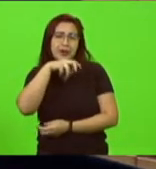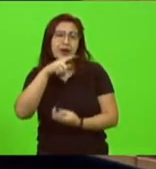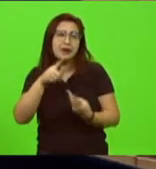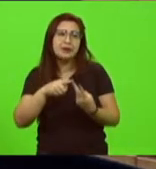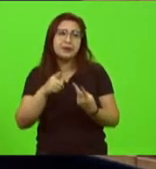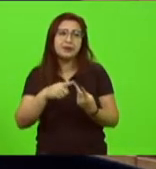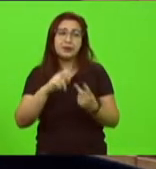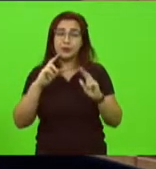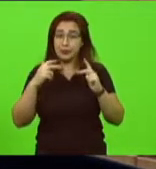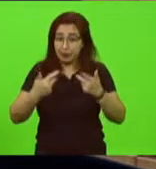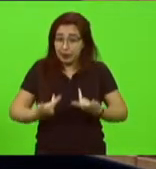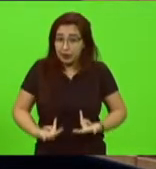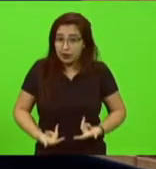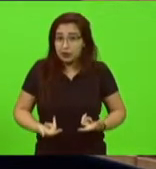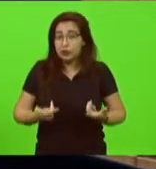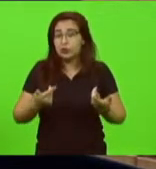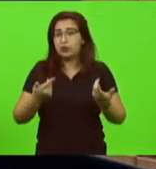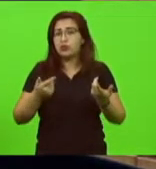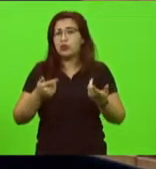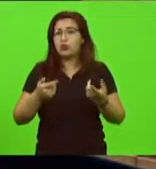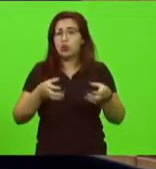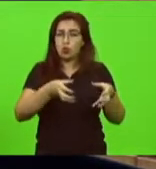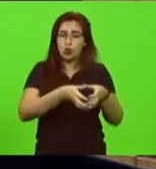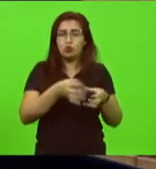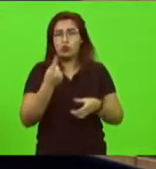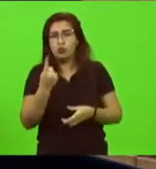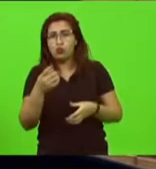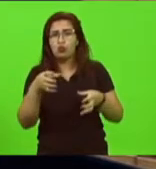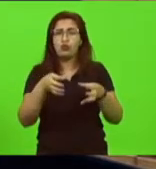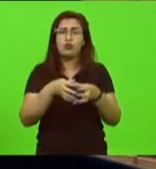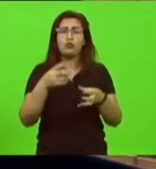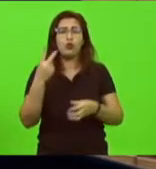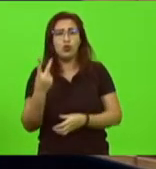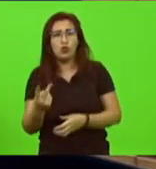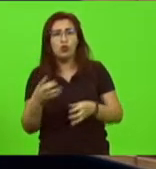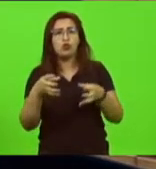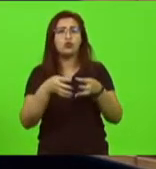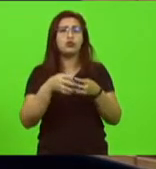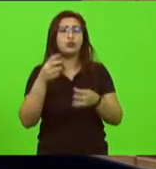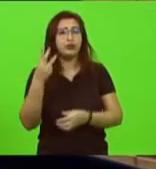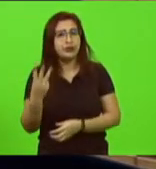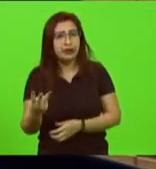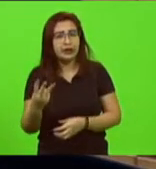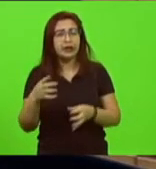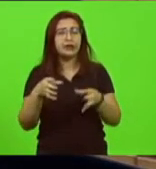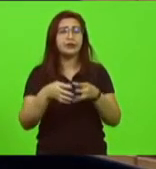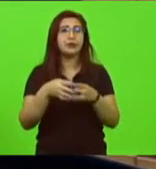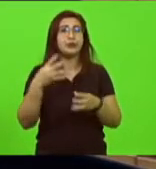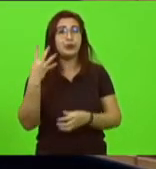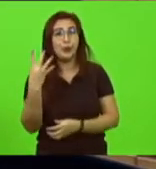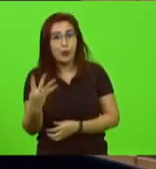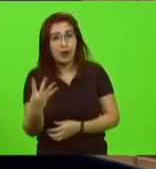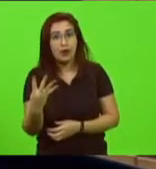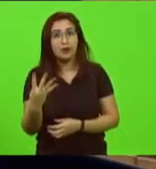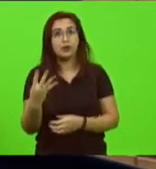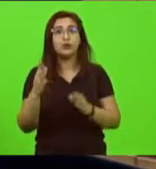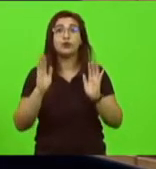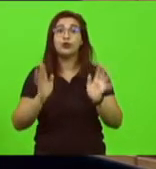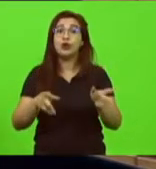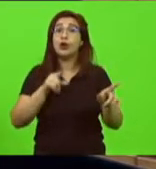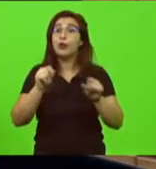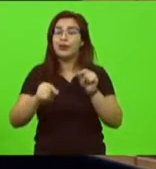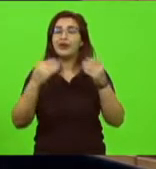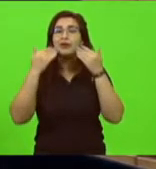seres humanos de fase 1 fase 2 fase 3 fase 4 demonstrando a sua